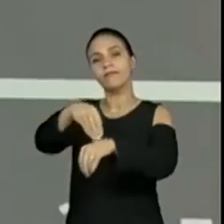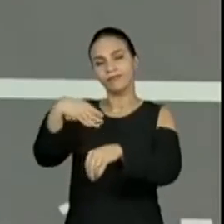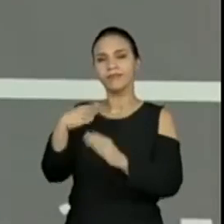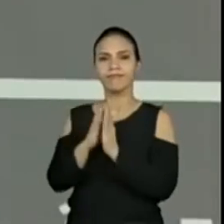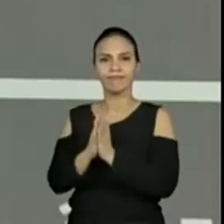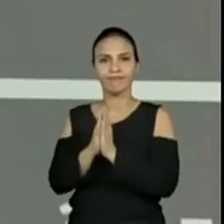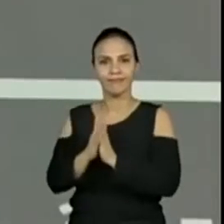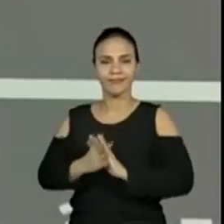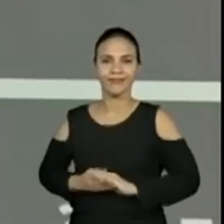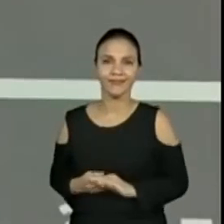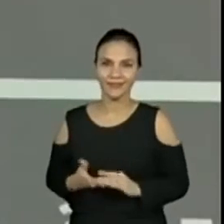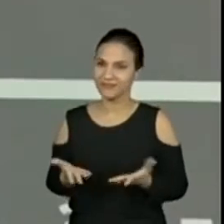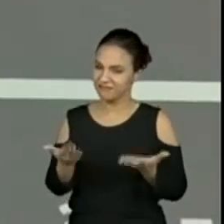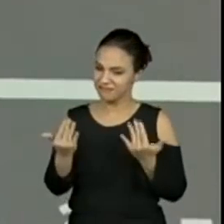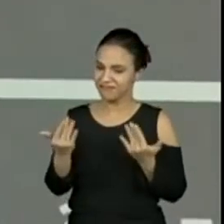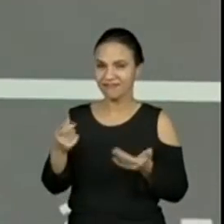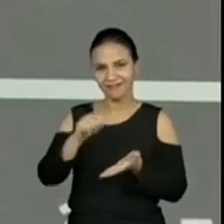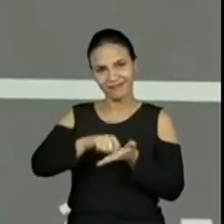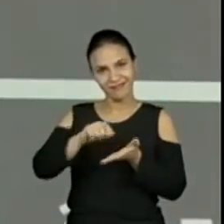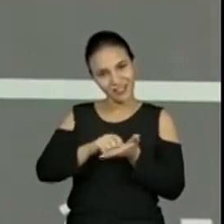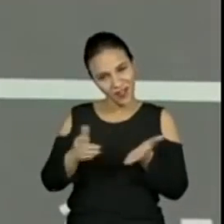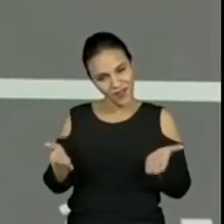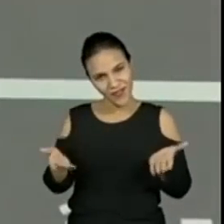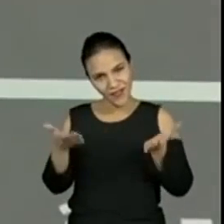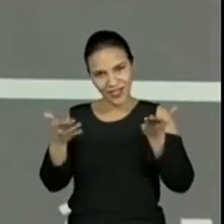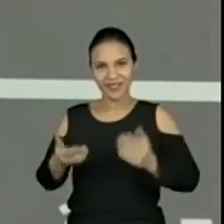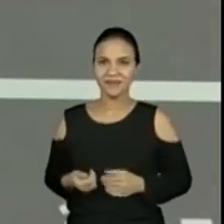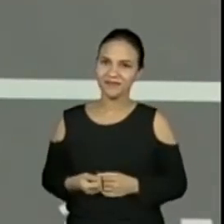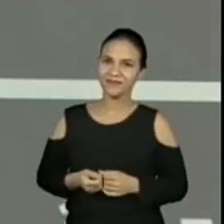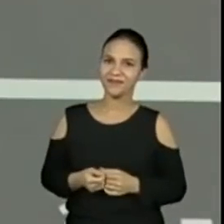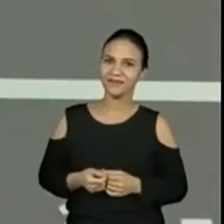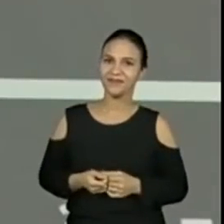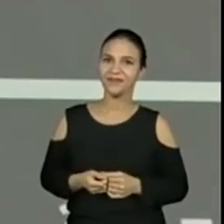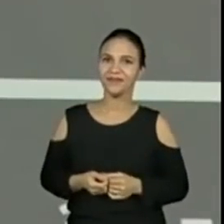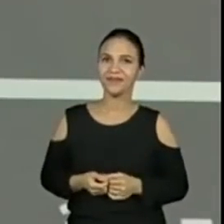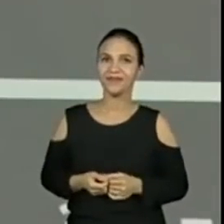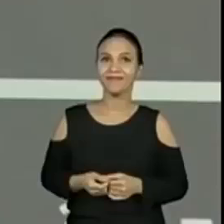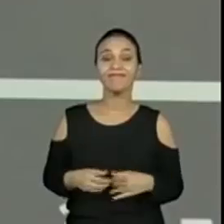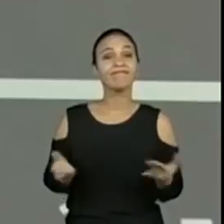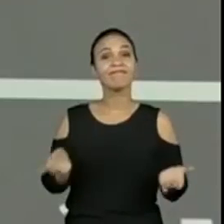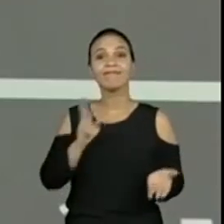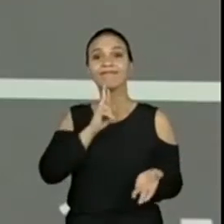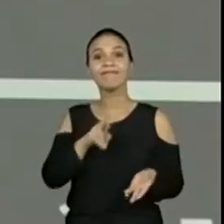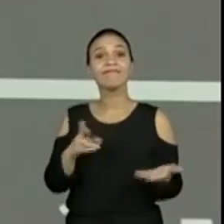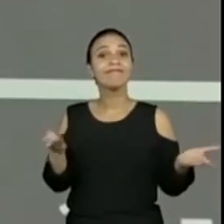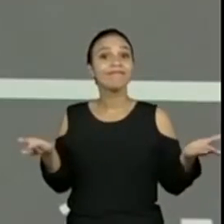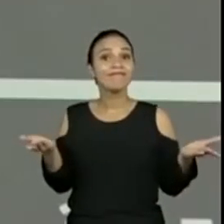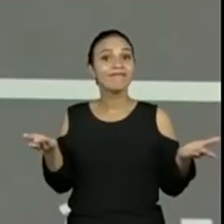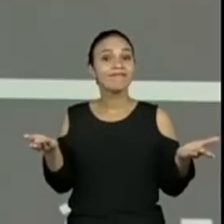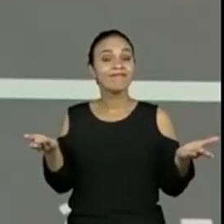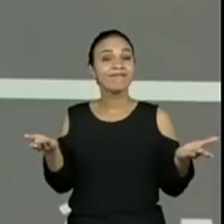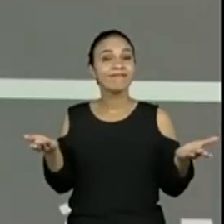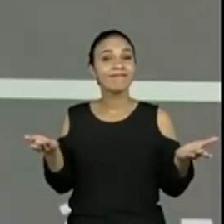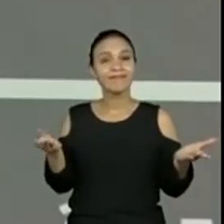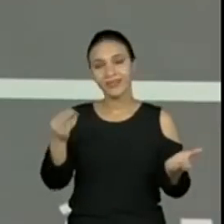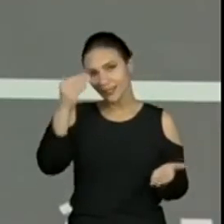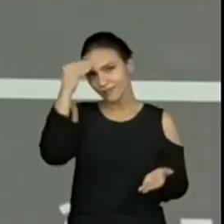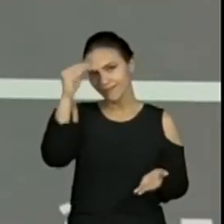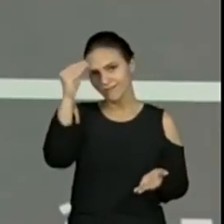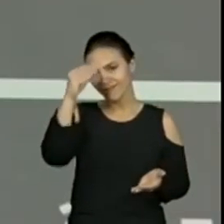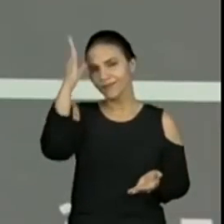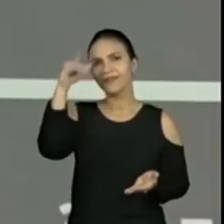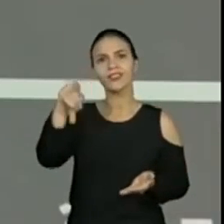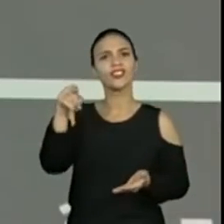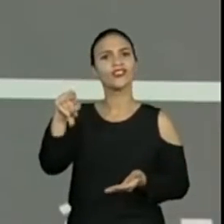cá, para o nosso chat agora. E aí? Quanto será que é? Oráculo, chat deu uma